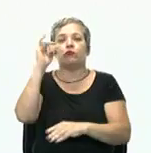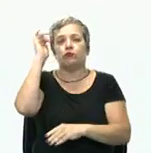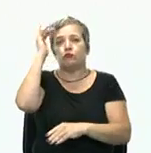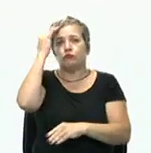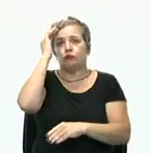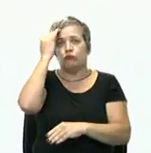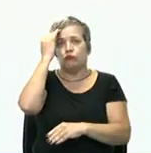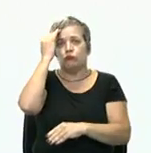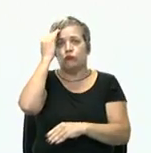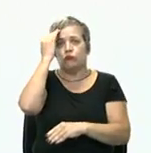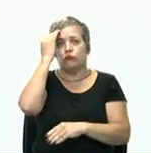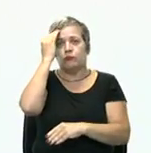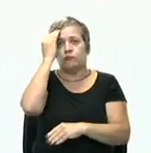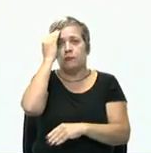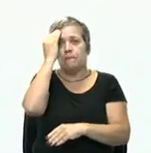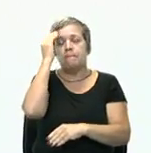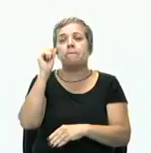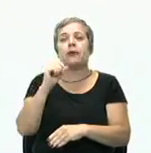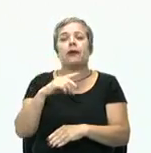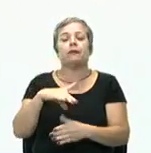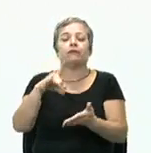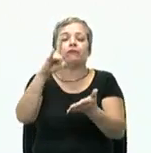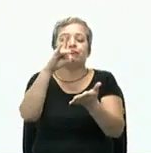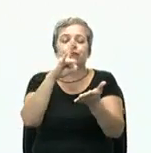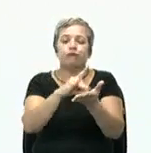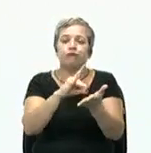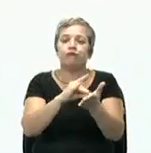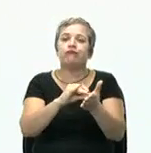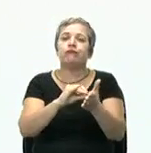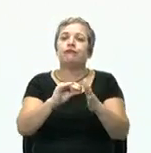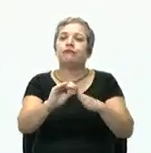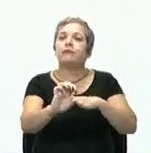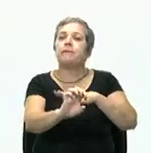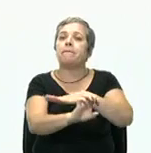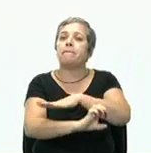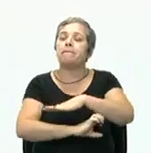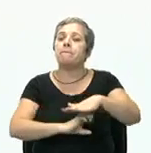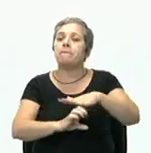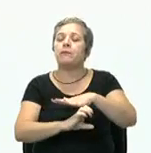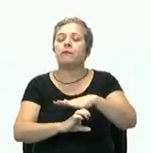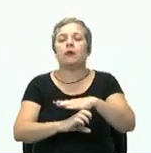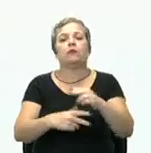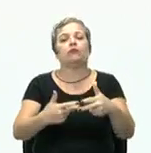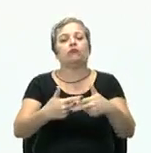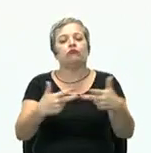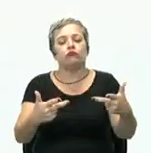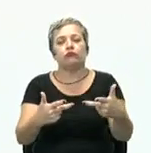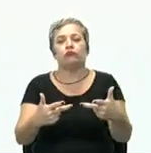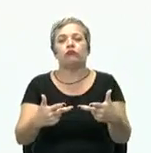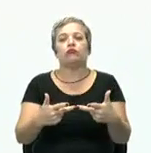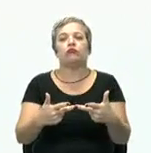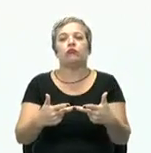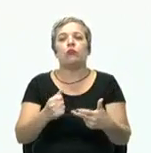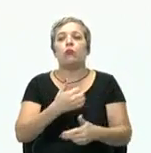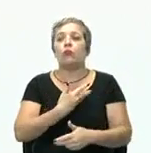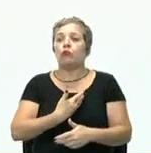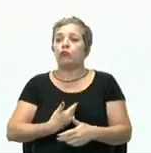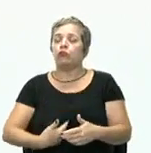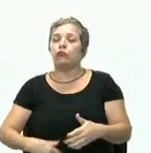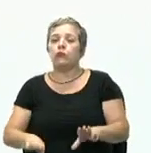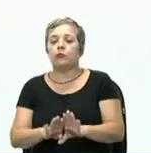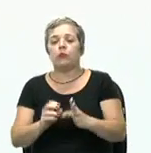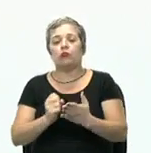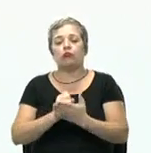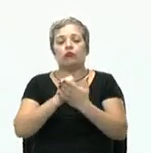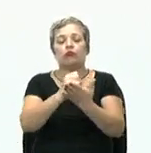que o rigor para oficializar empresas é necessário para que os órgãos públicos acompanhem as